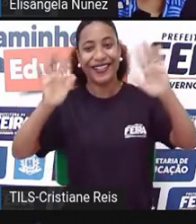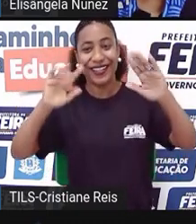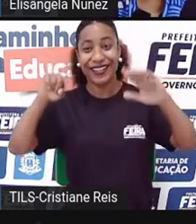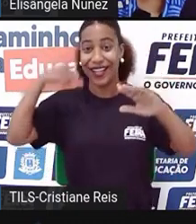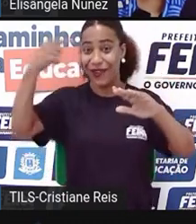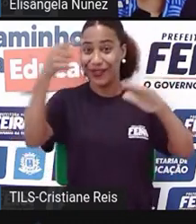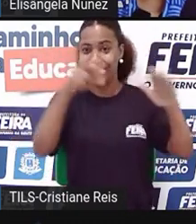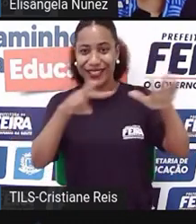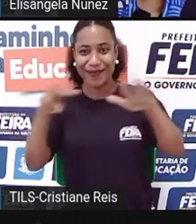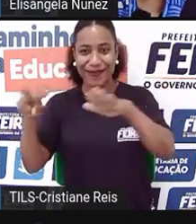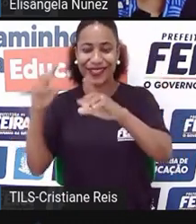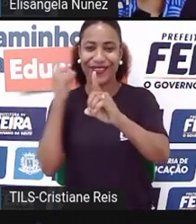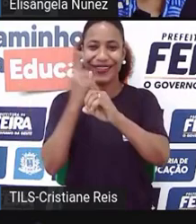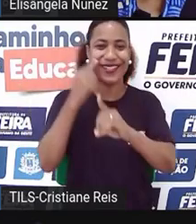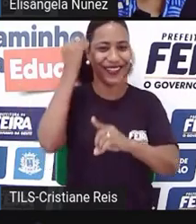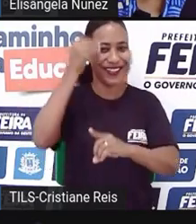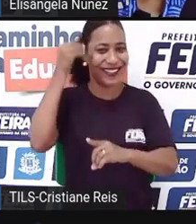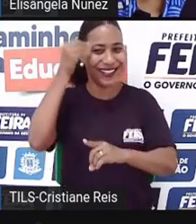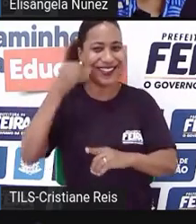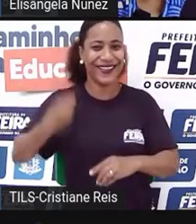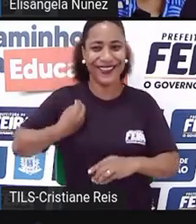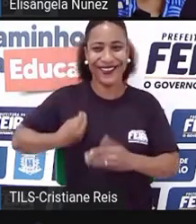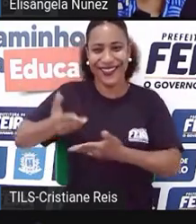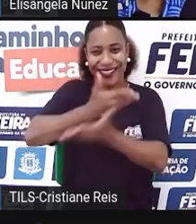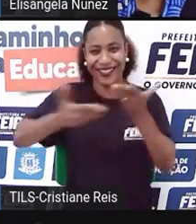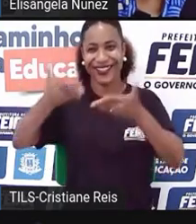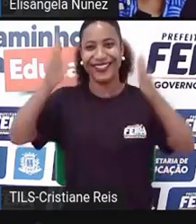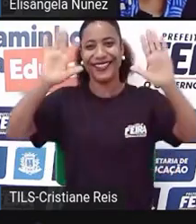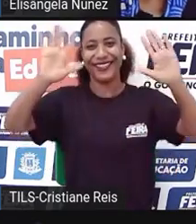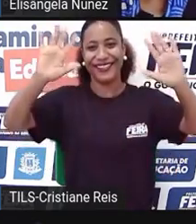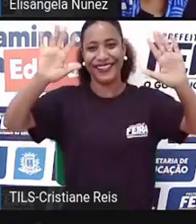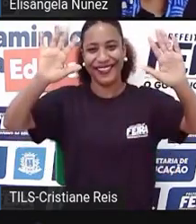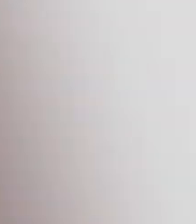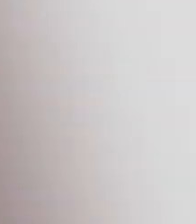semana que vem com mais um Saberes e Viveres. Tchau, tchau! Tchau! Tchau!